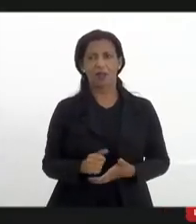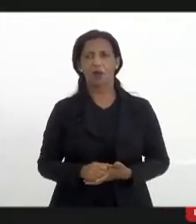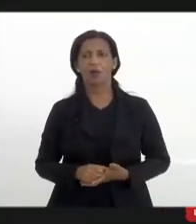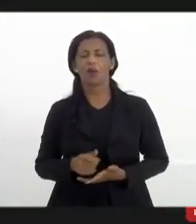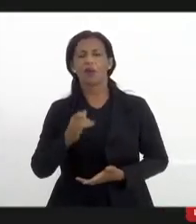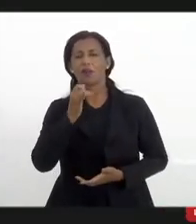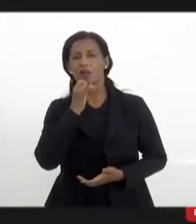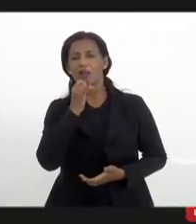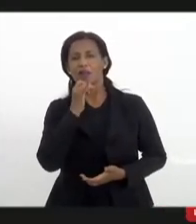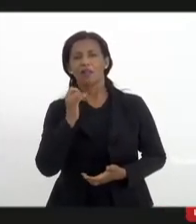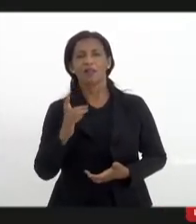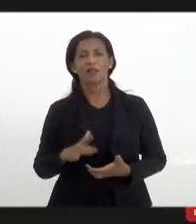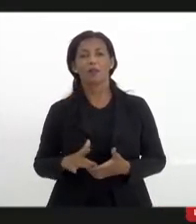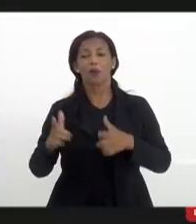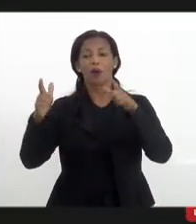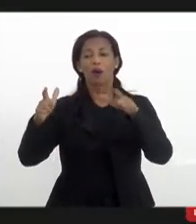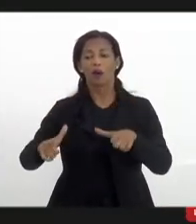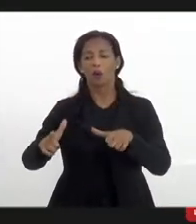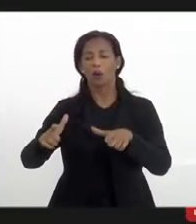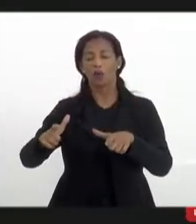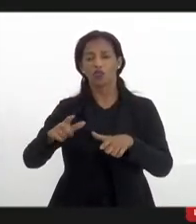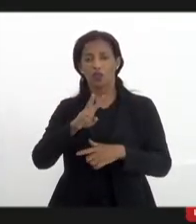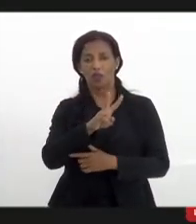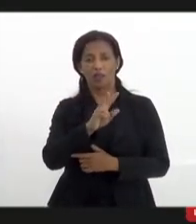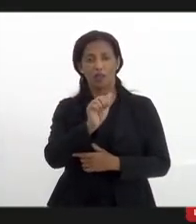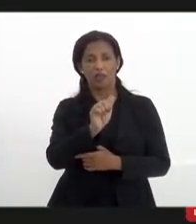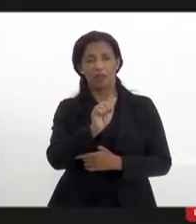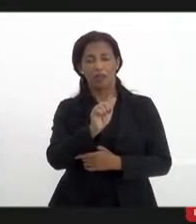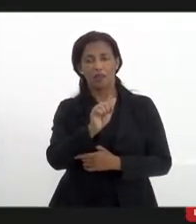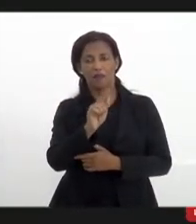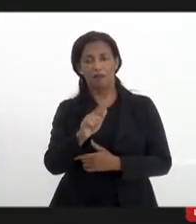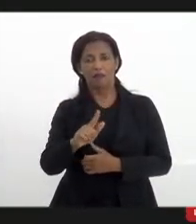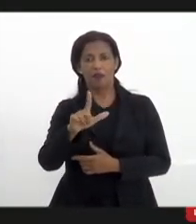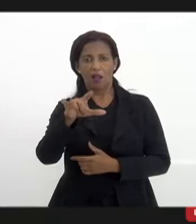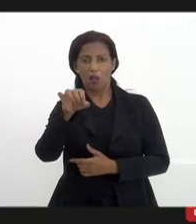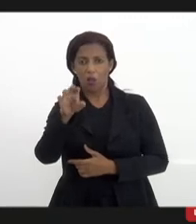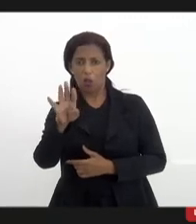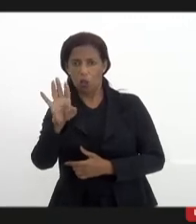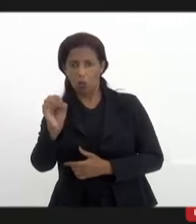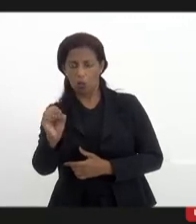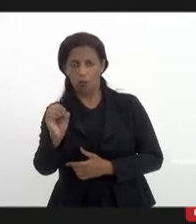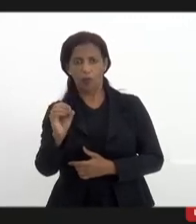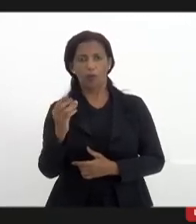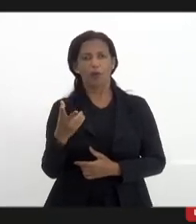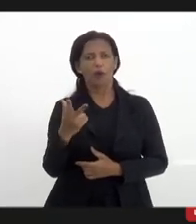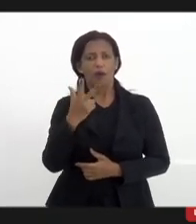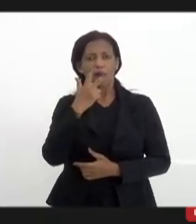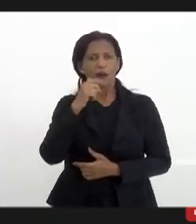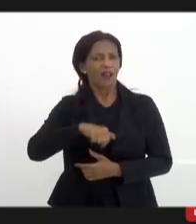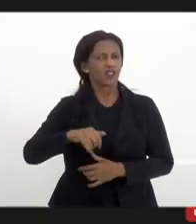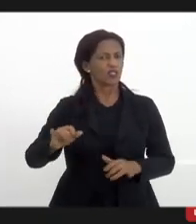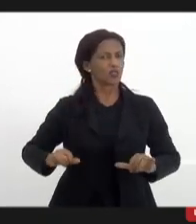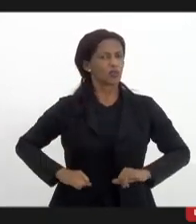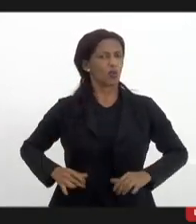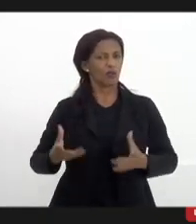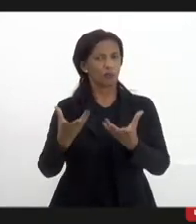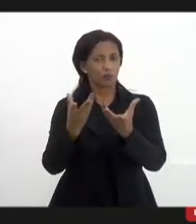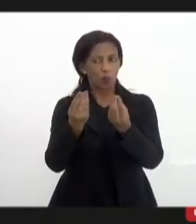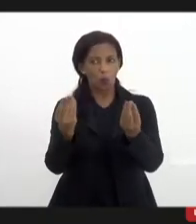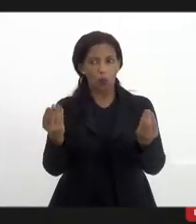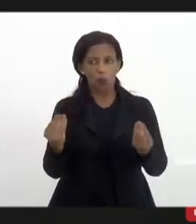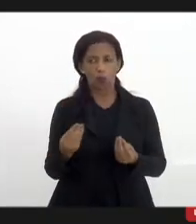a rádio hoje está sitiada aqui em Vazlobo que dizem que é Vazlobo mas é Madureira a gente sofre muito muito com a questão de